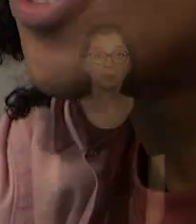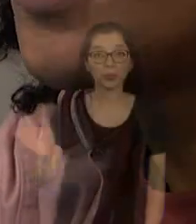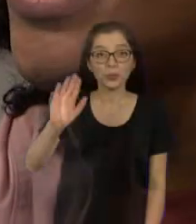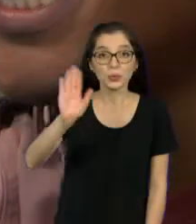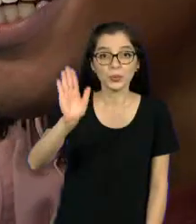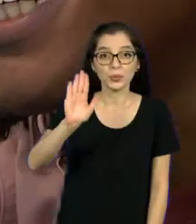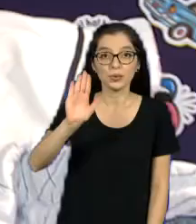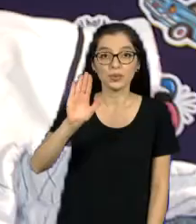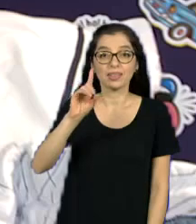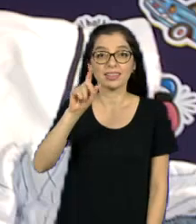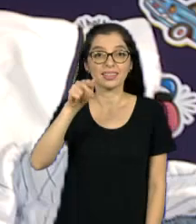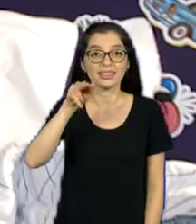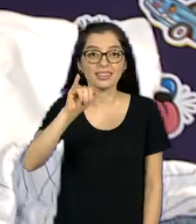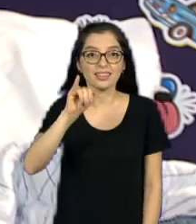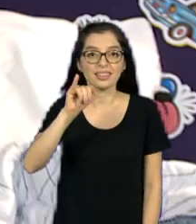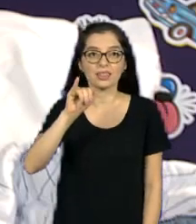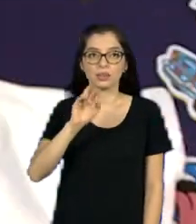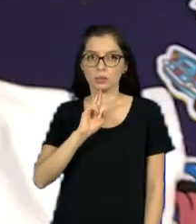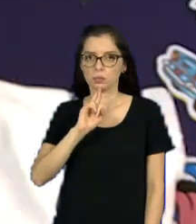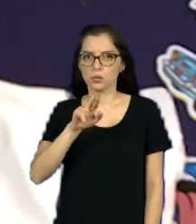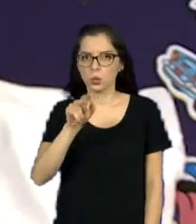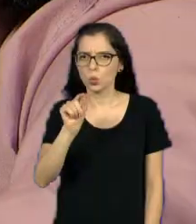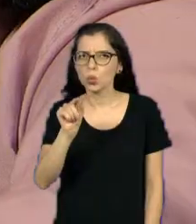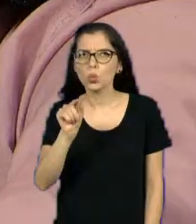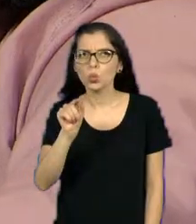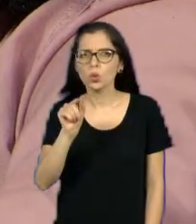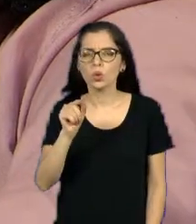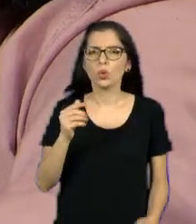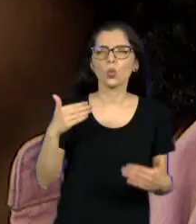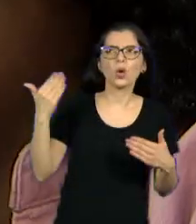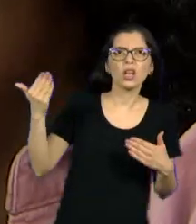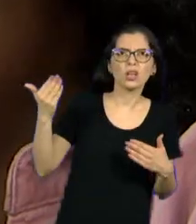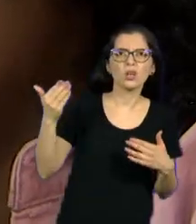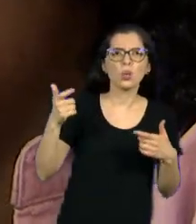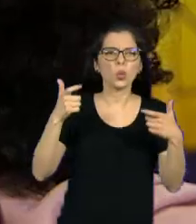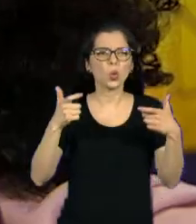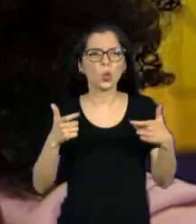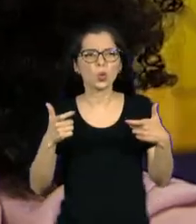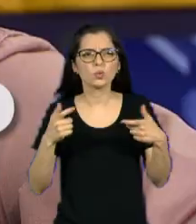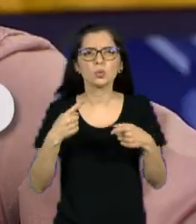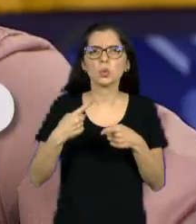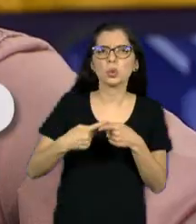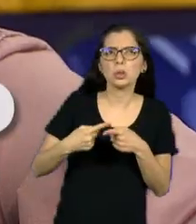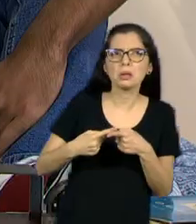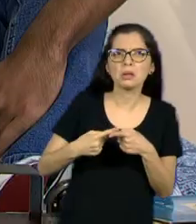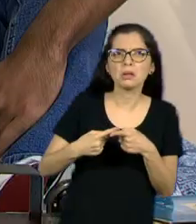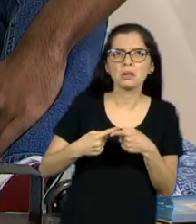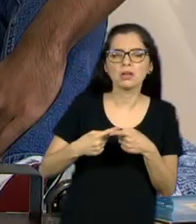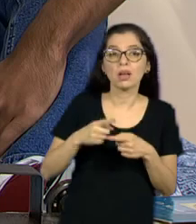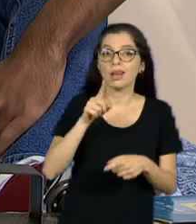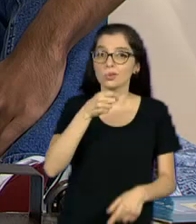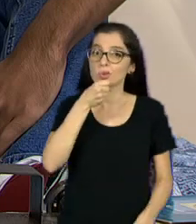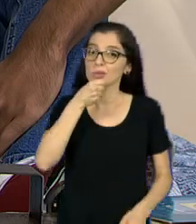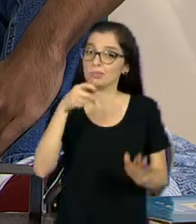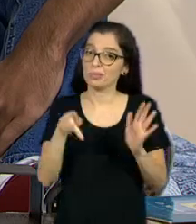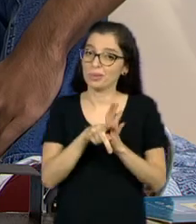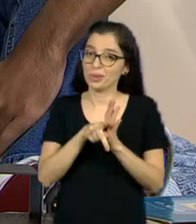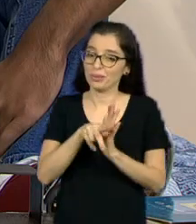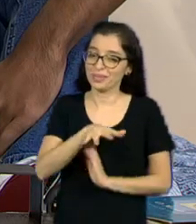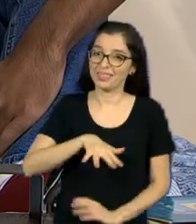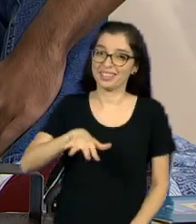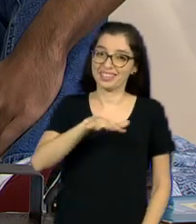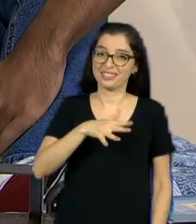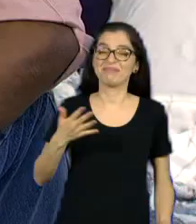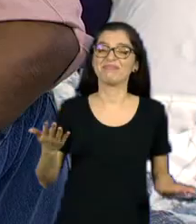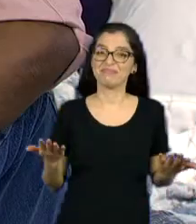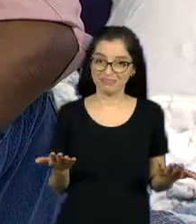Salve Dani, a resposta é quem, o quê, quando, onde e porquê, as cinco perguntas básicas